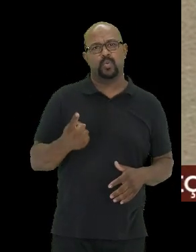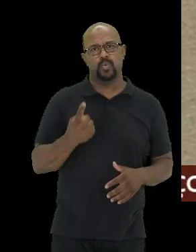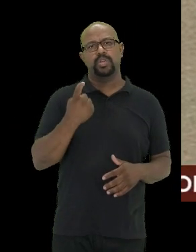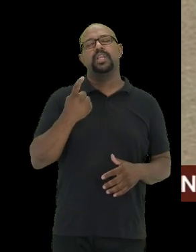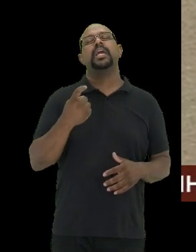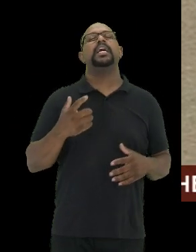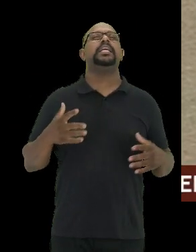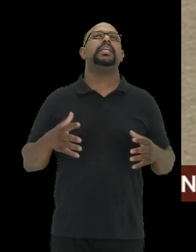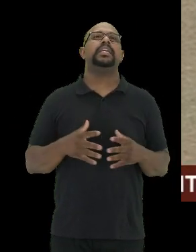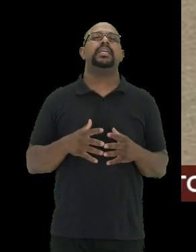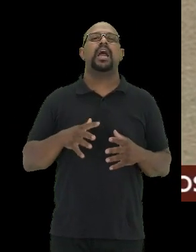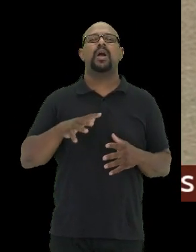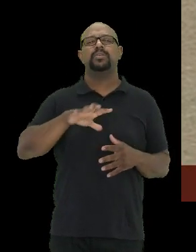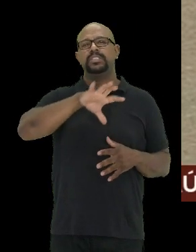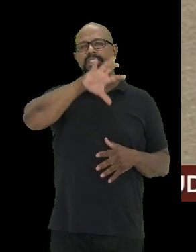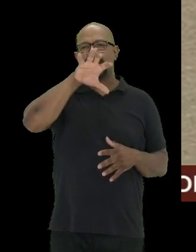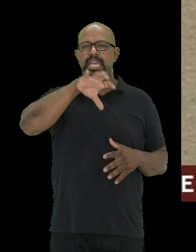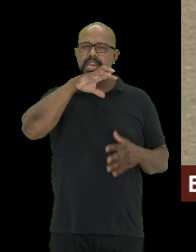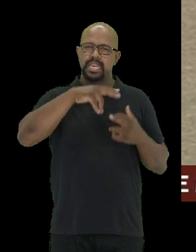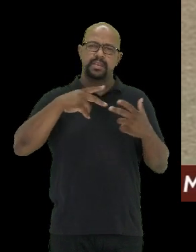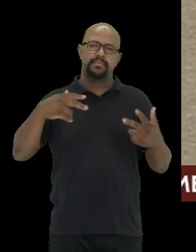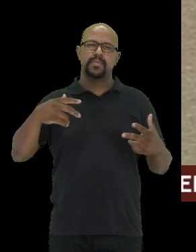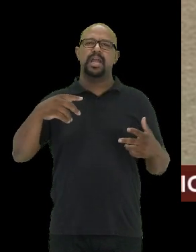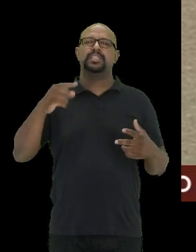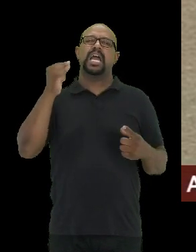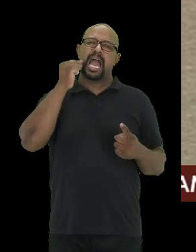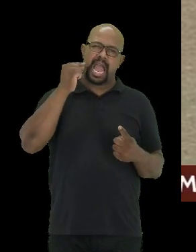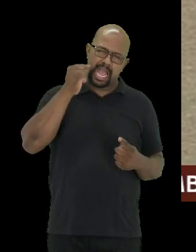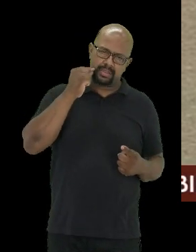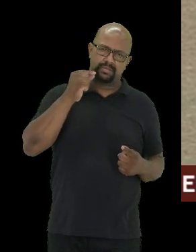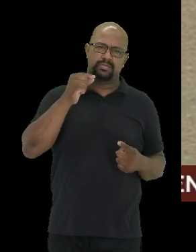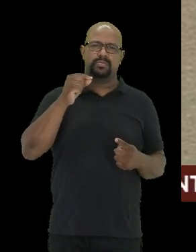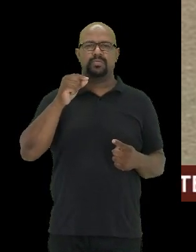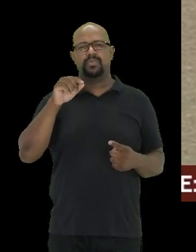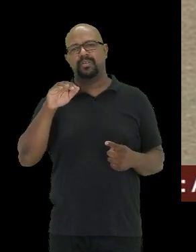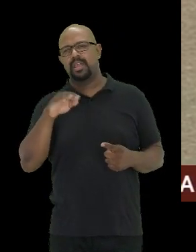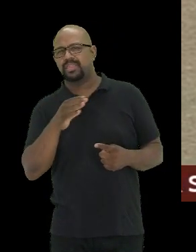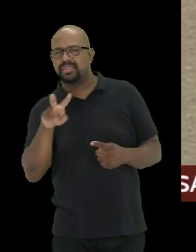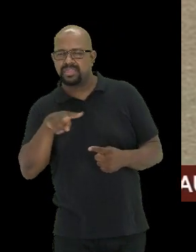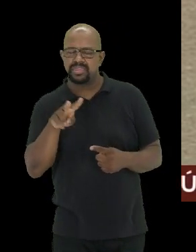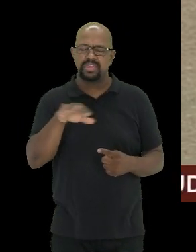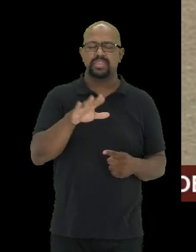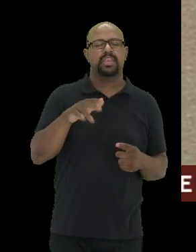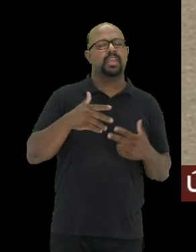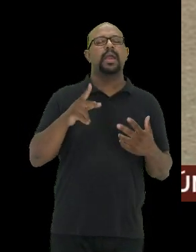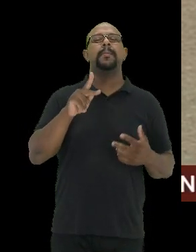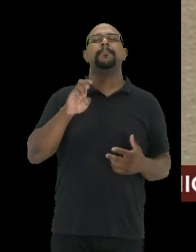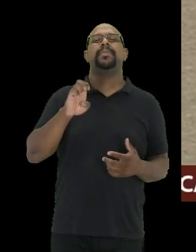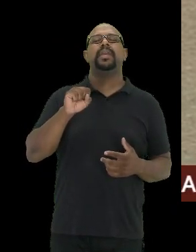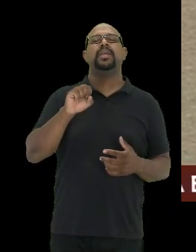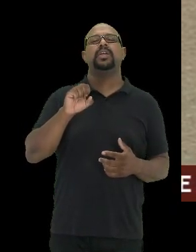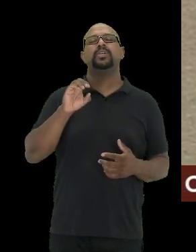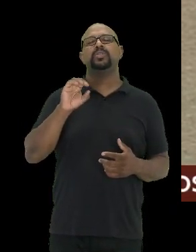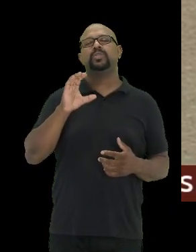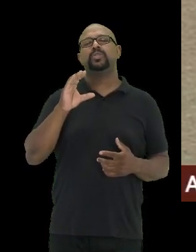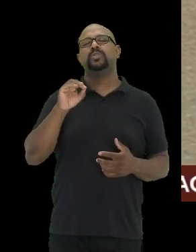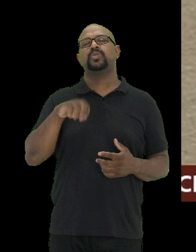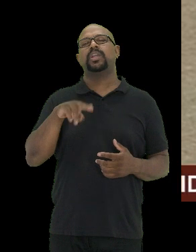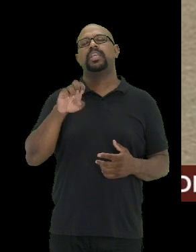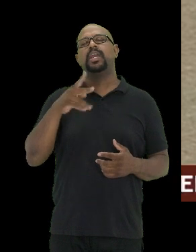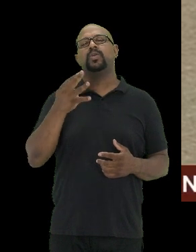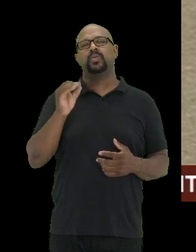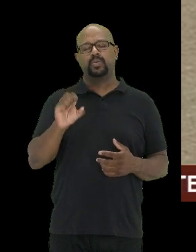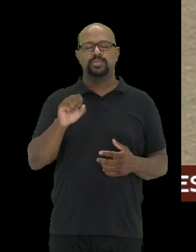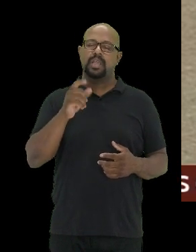aos animais que mentes. Então, por exemplo, um tema, uma expressão que eu venho defendendo muito nos últimos anos